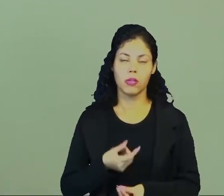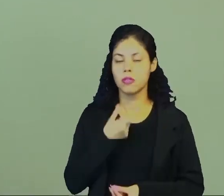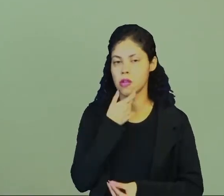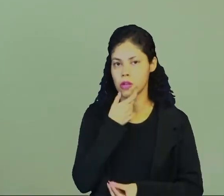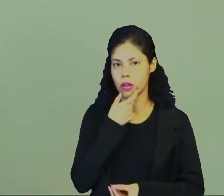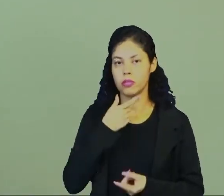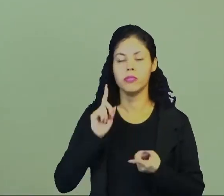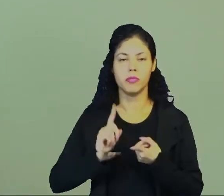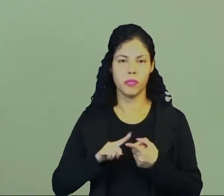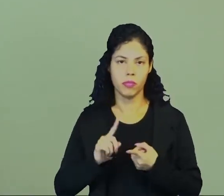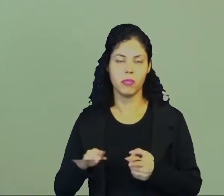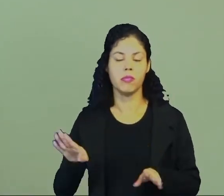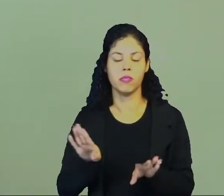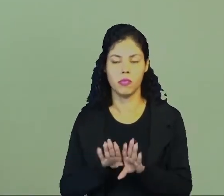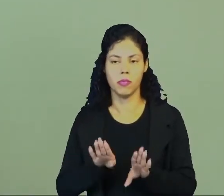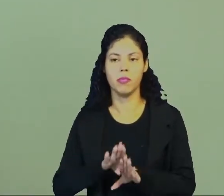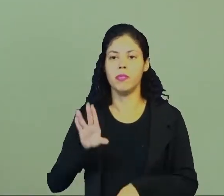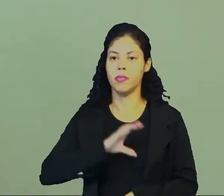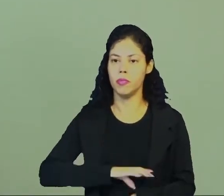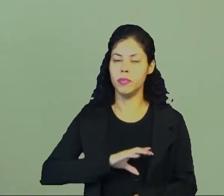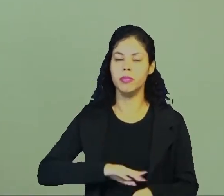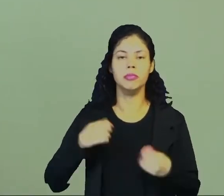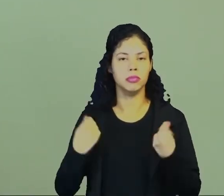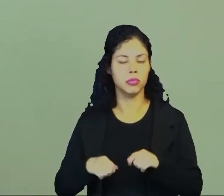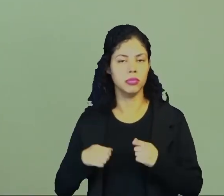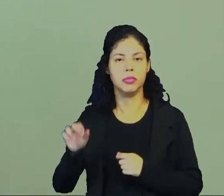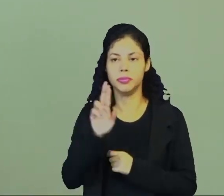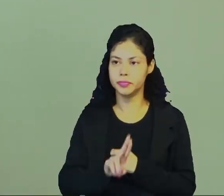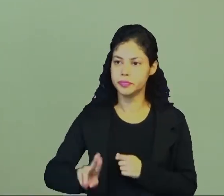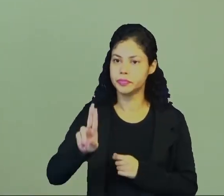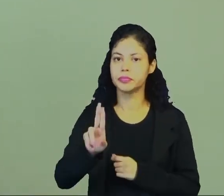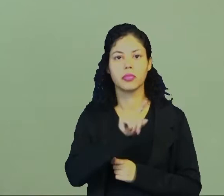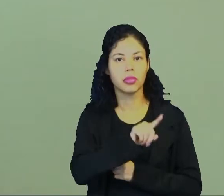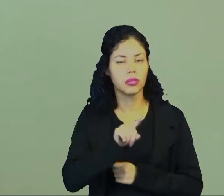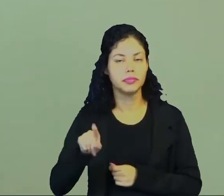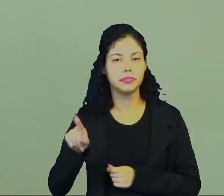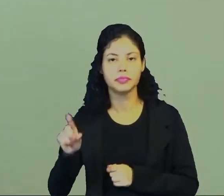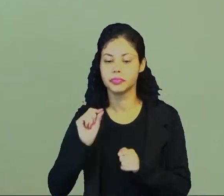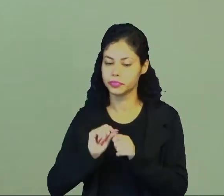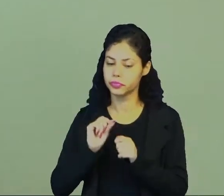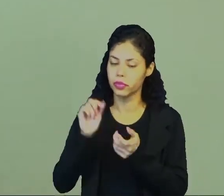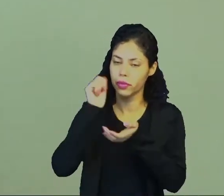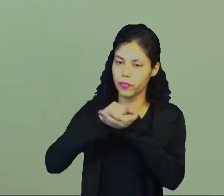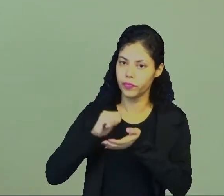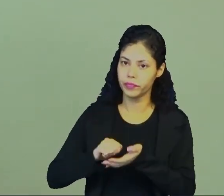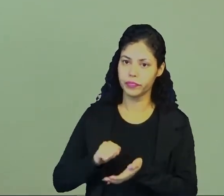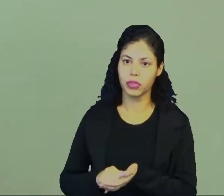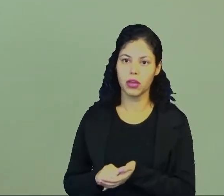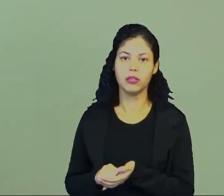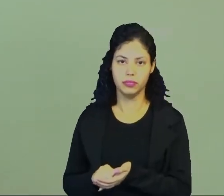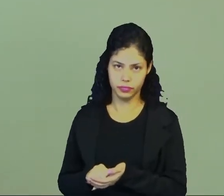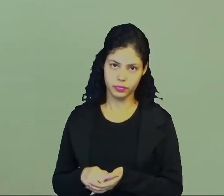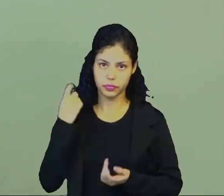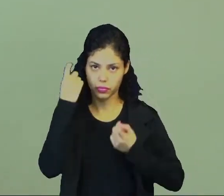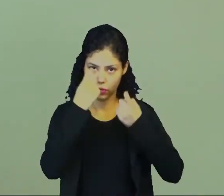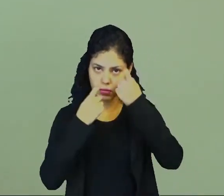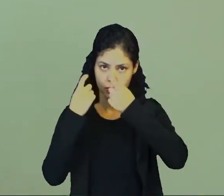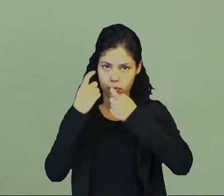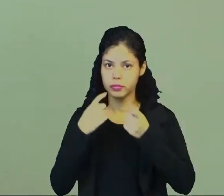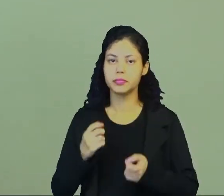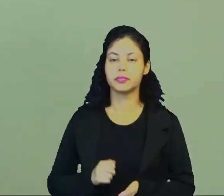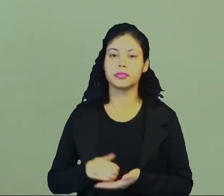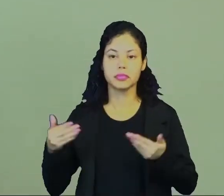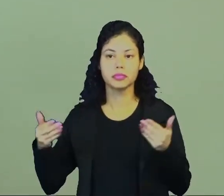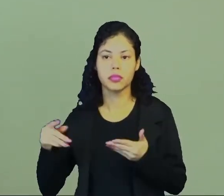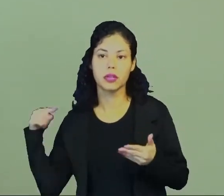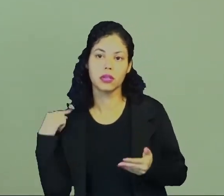inglesa quanto na língua portuguesa, nós devemos utilizar essas pontuações na forma escrita para nos expressarmos, né?